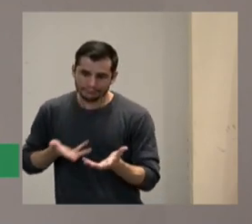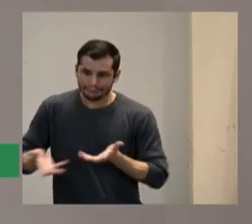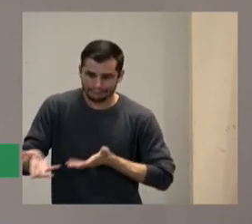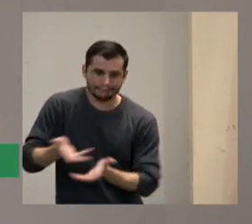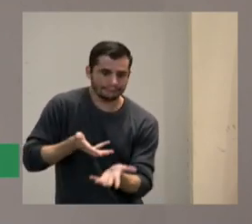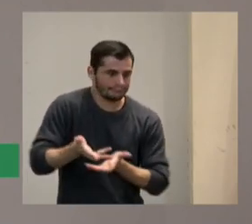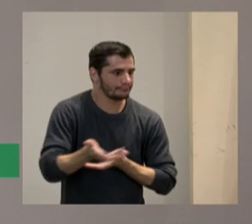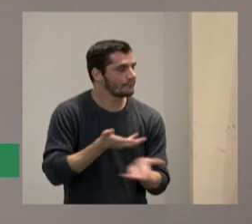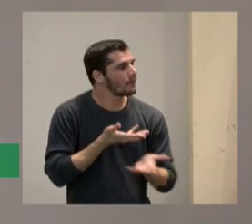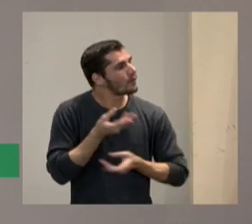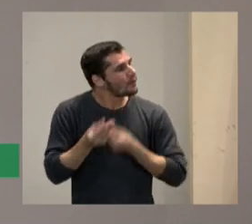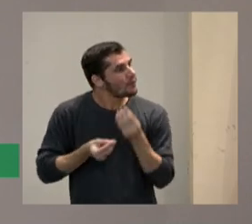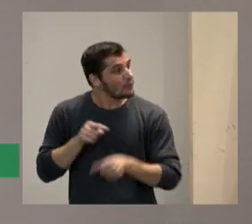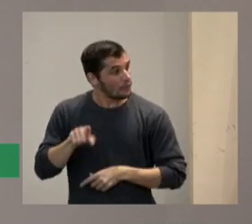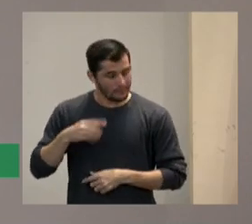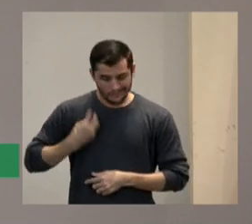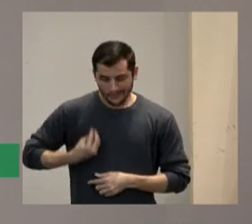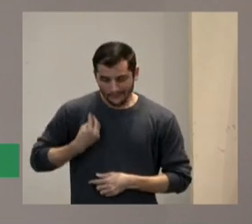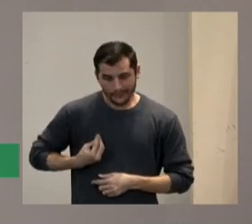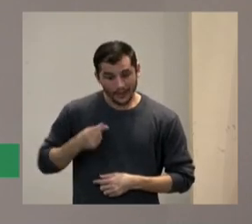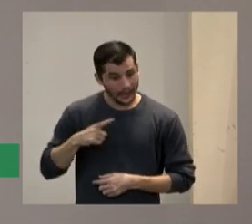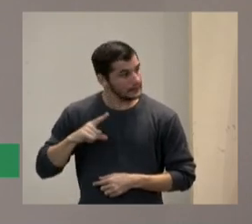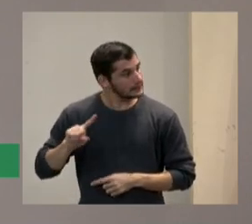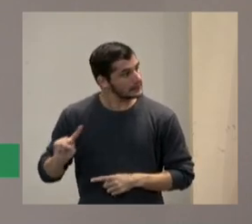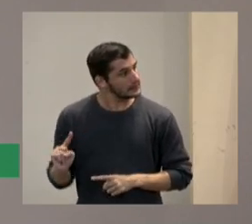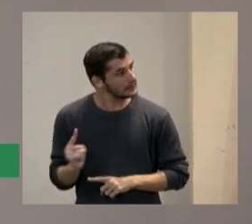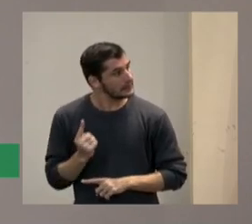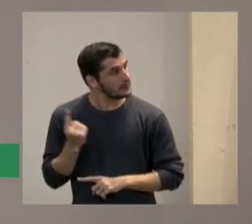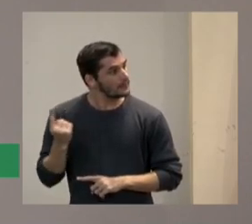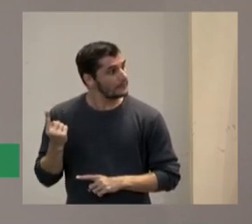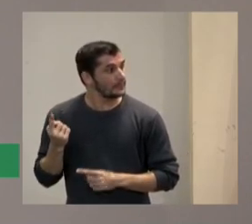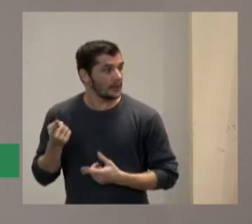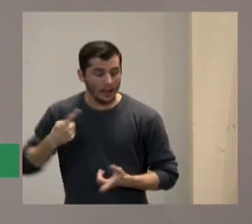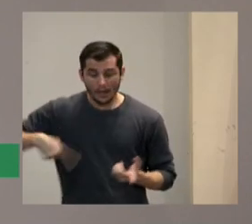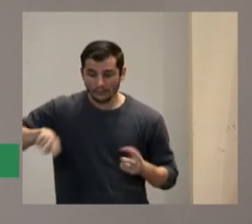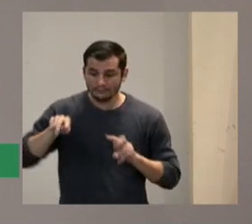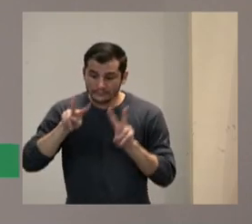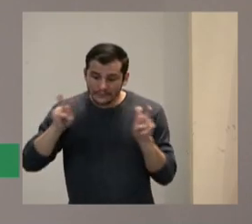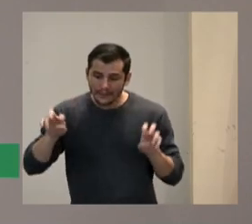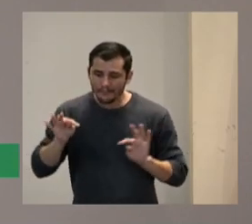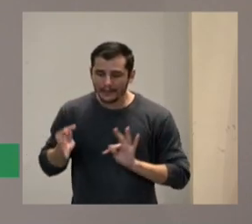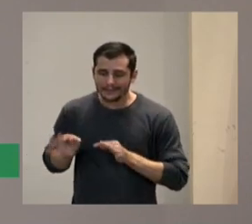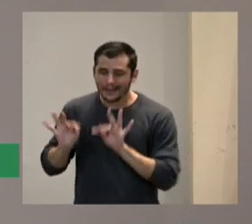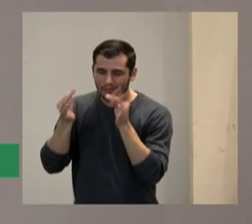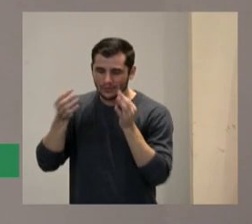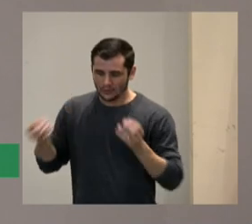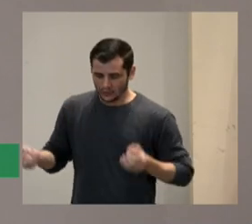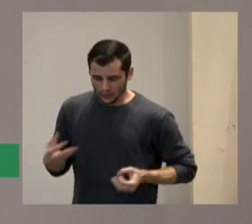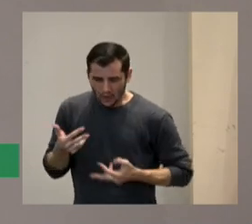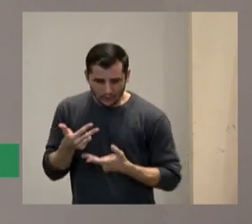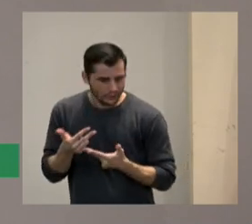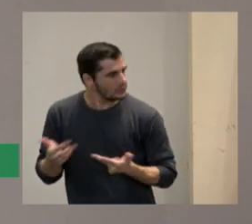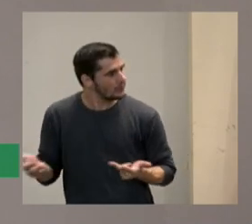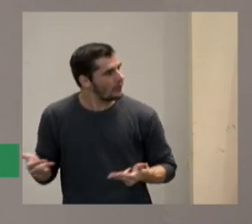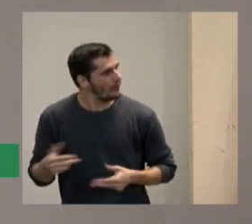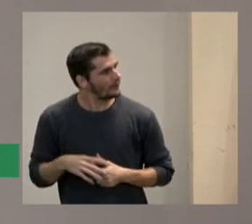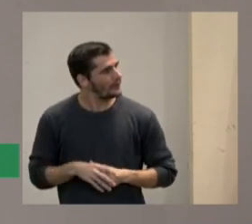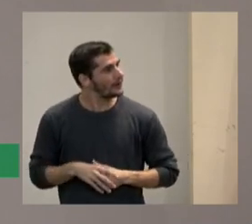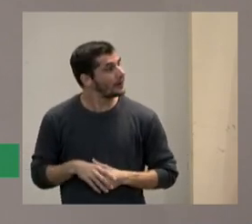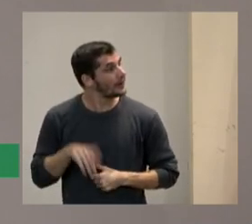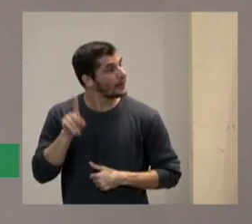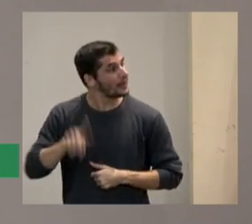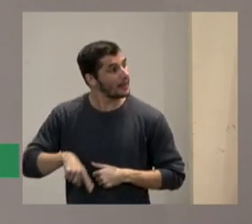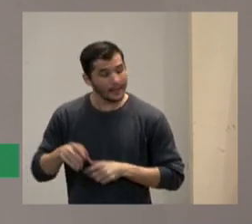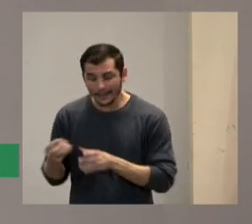e dentro destas prácticas colaborativas uma que está agora já que estamos falando em novas tecnologias que aqui estamos precisamente nisso a